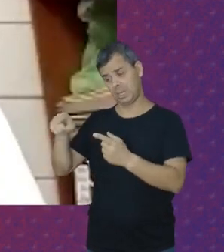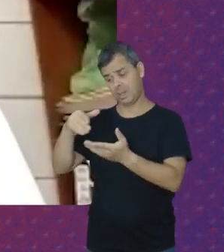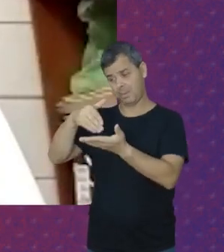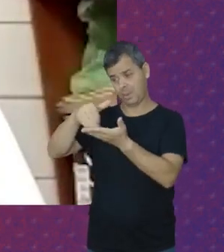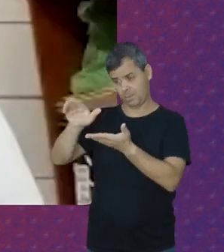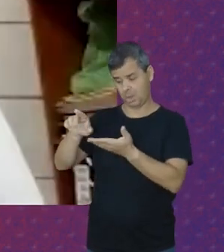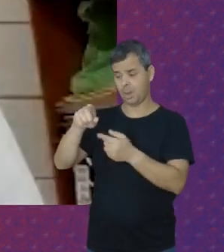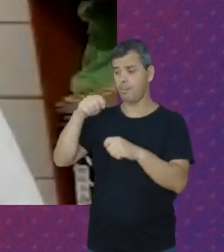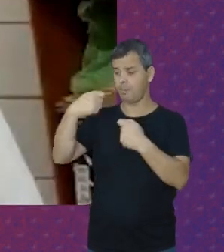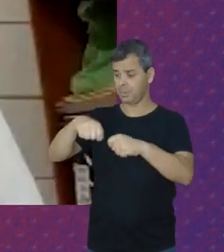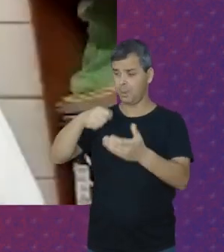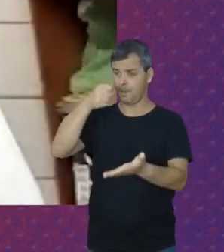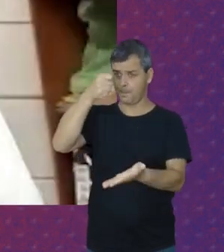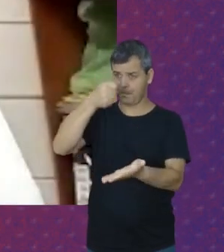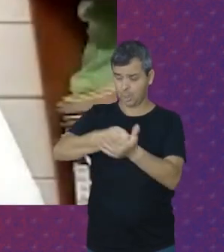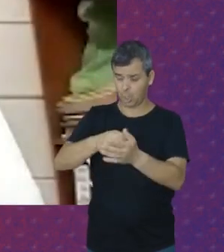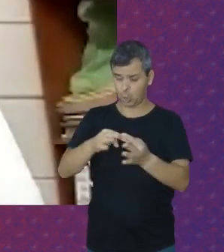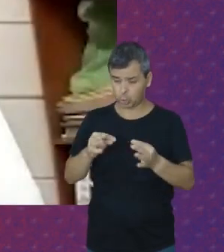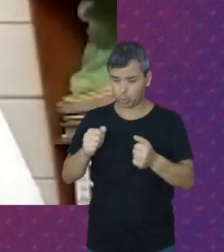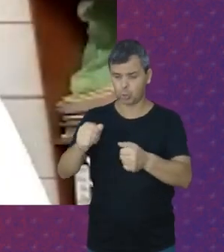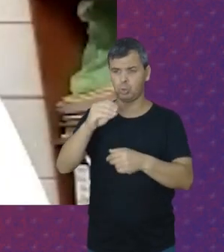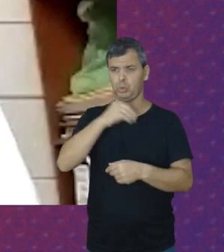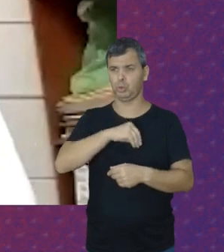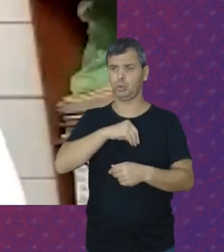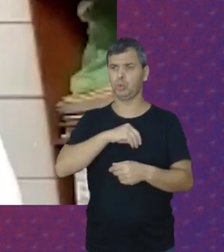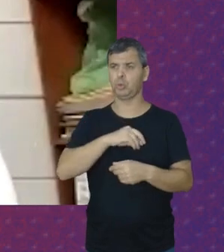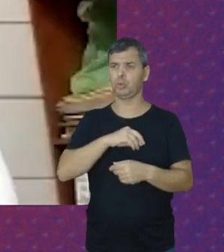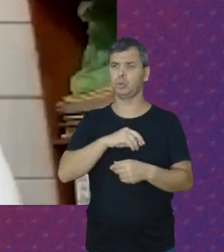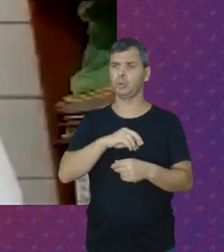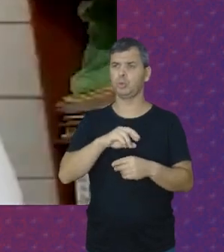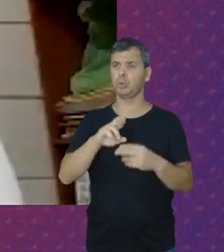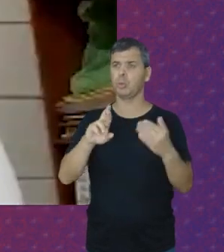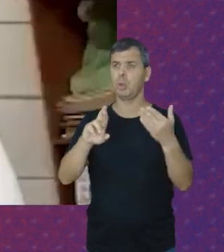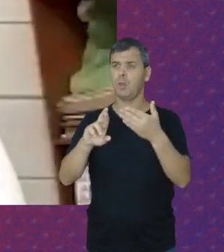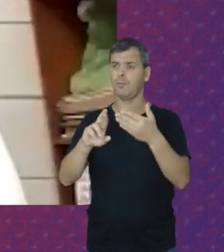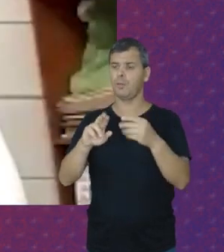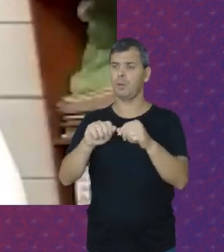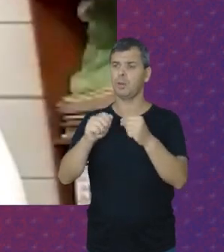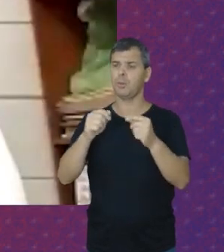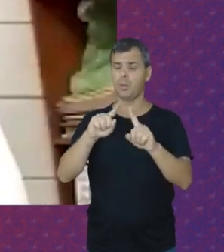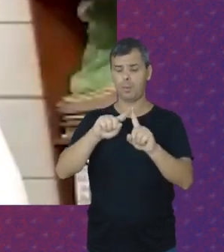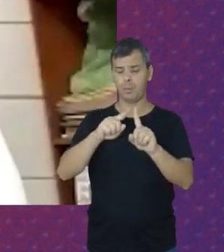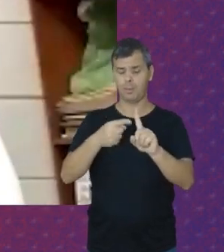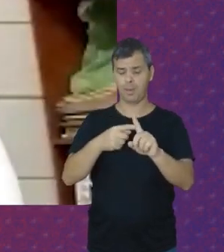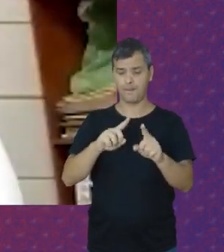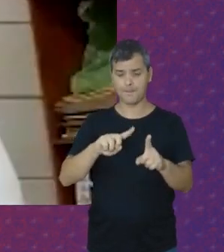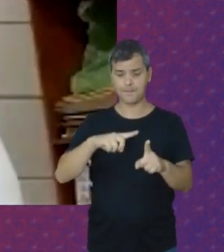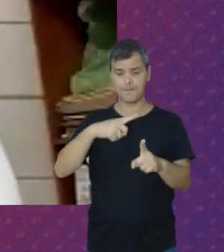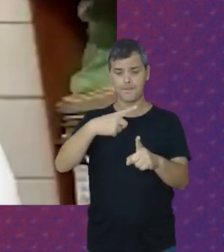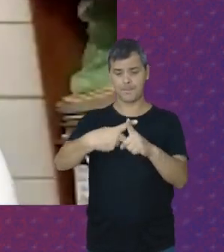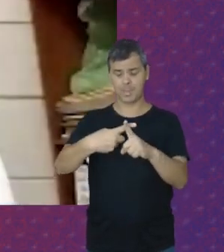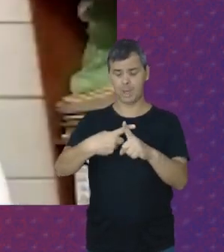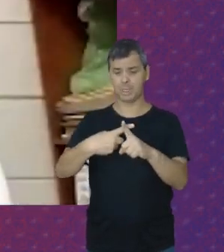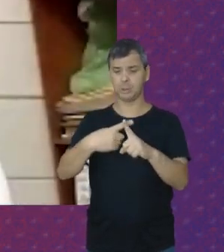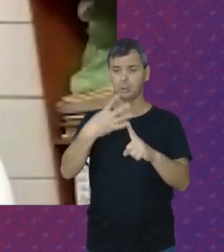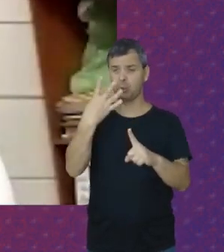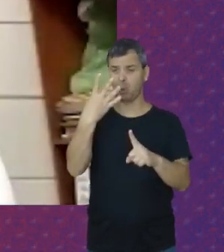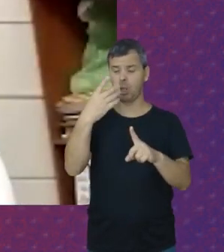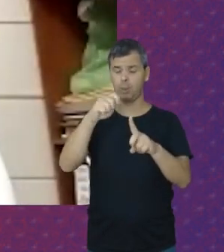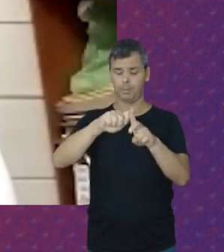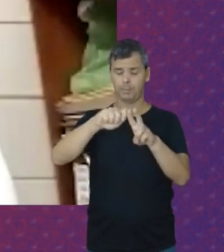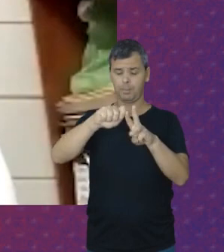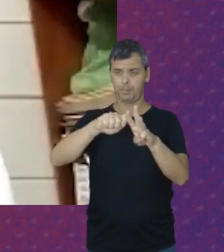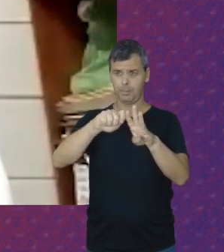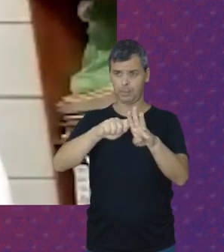Todos os salários Referente Ao período Da gravidez Mais quatro meses Referente A licença